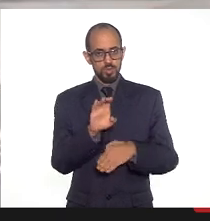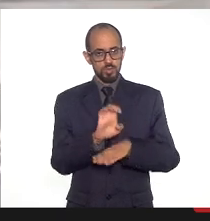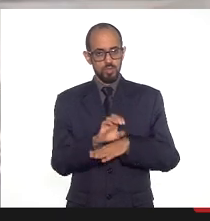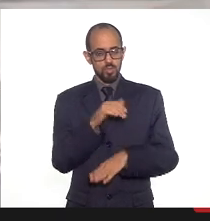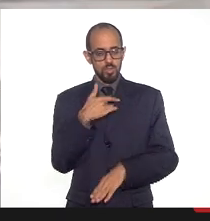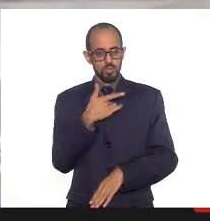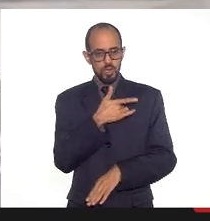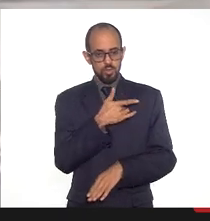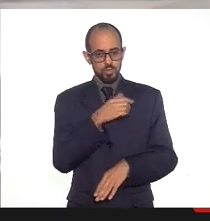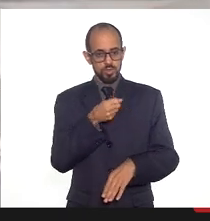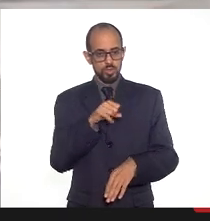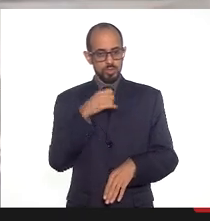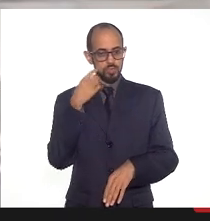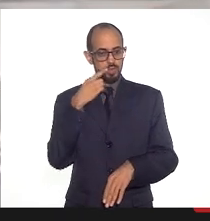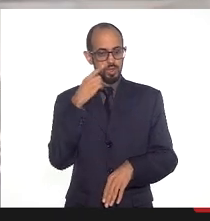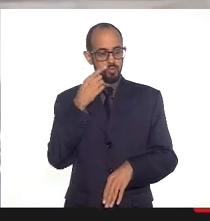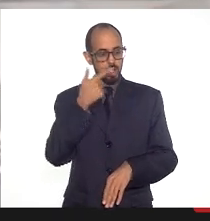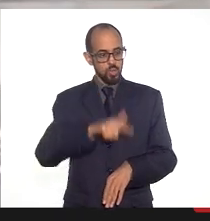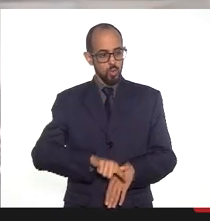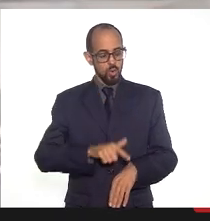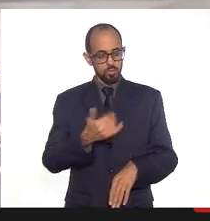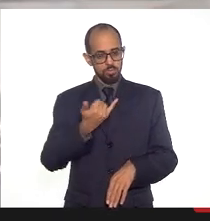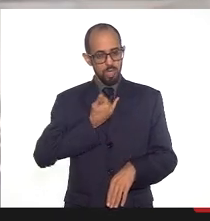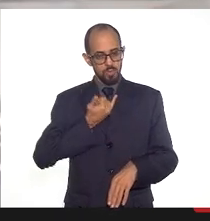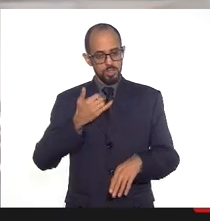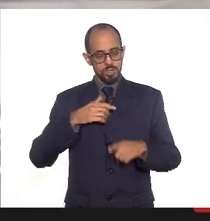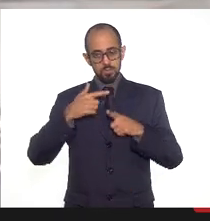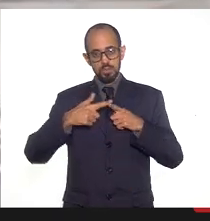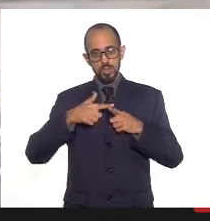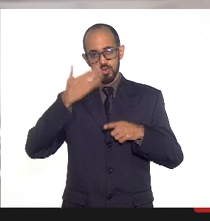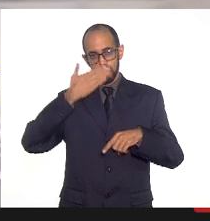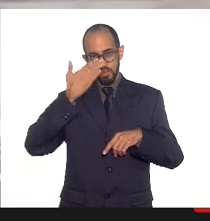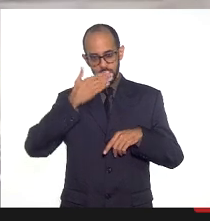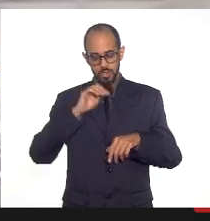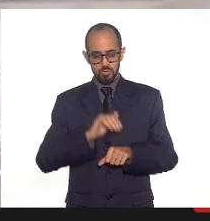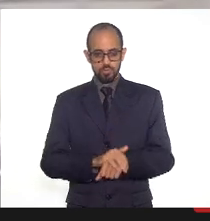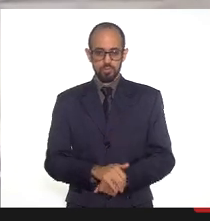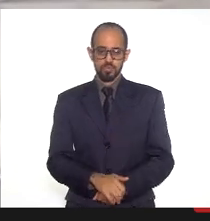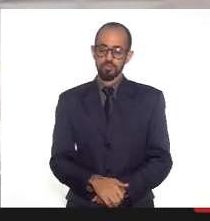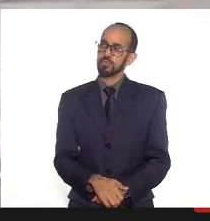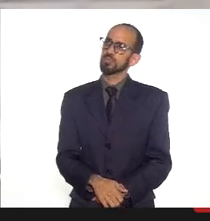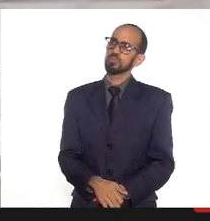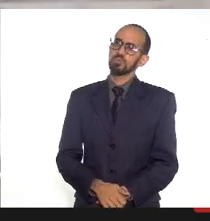tiver algum outro deputado, por favor me informar, que eu não estou vendo aqui. Pois não, Raquel?